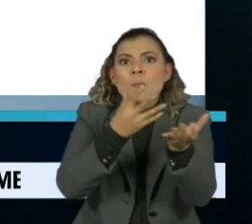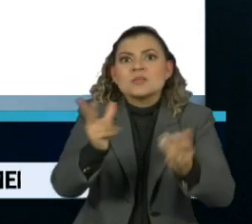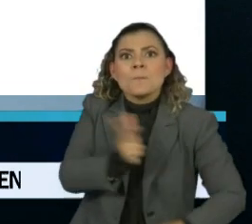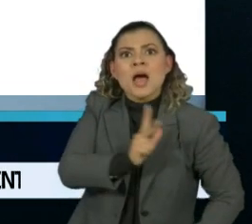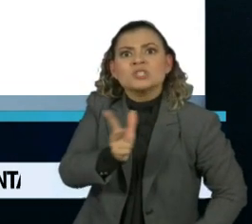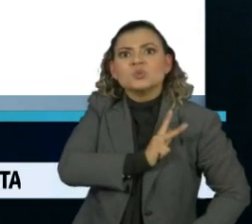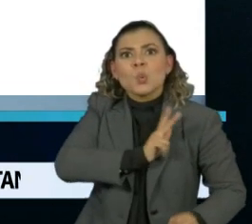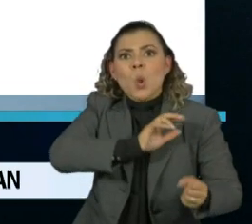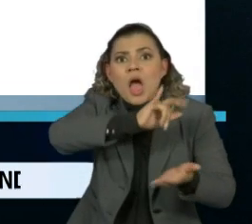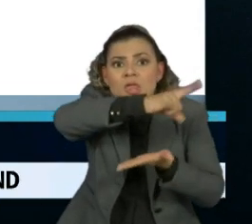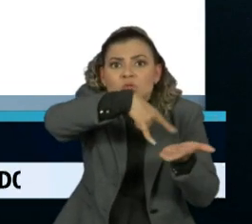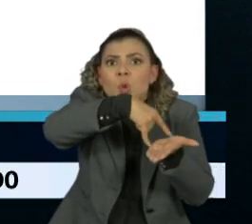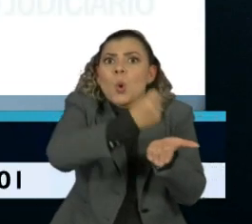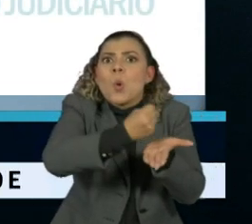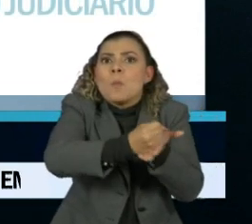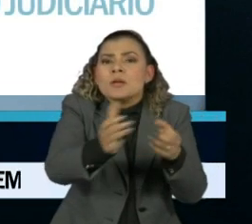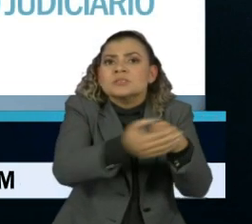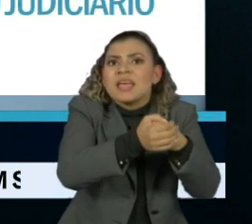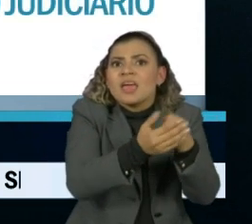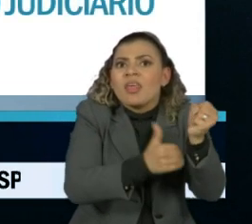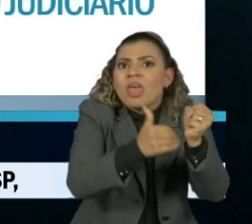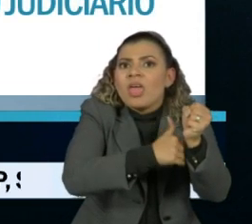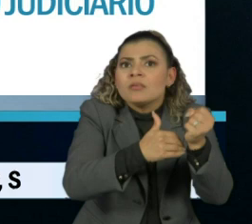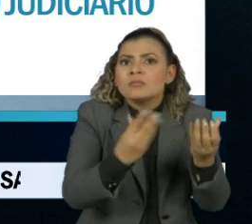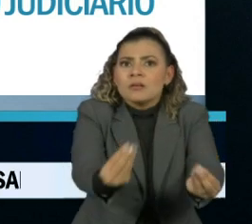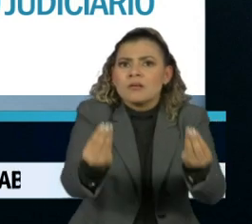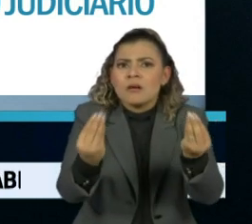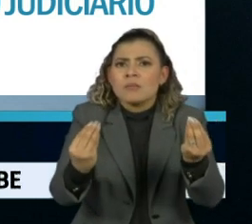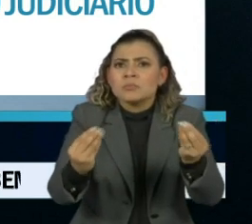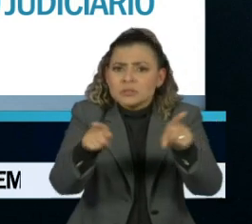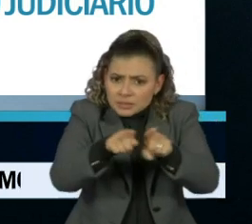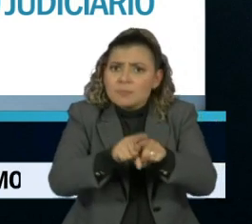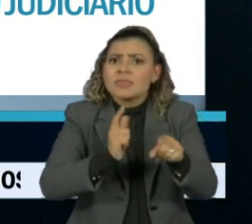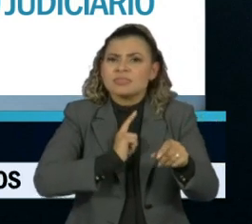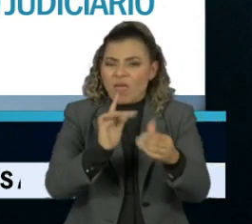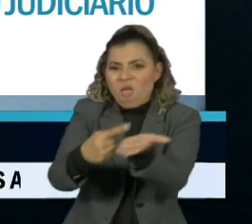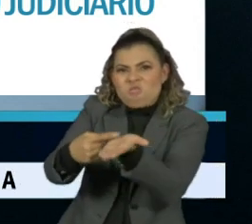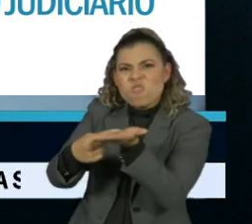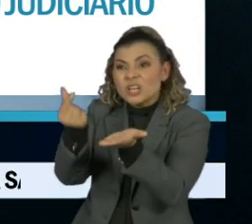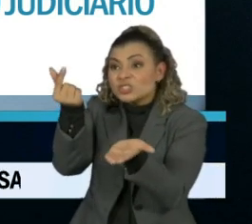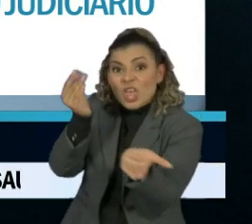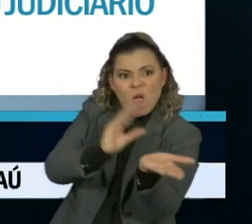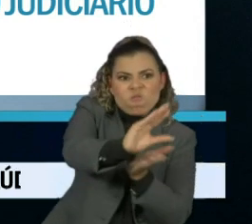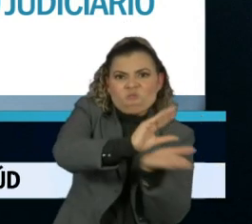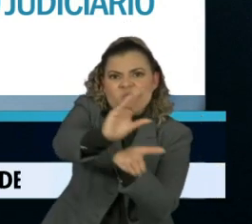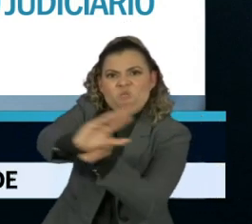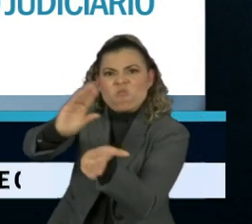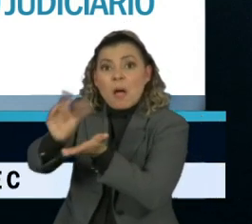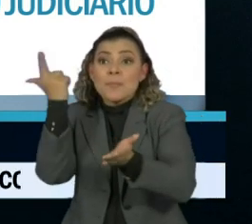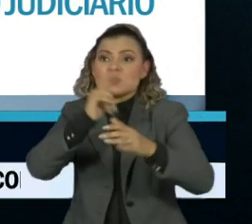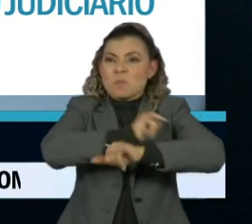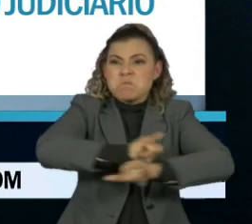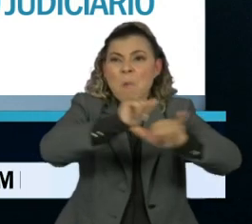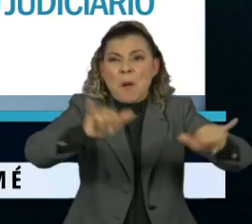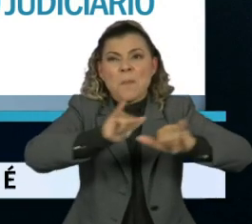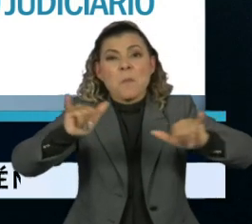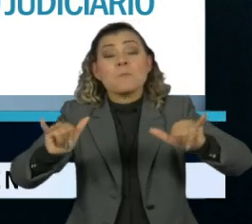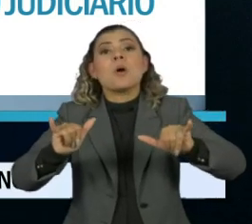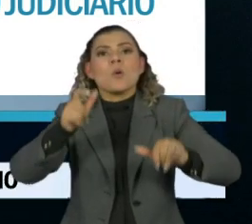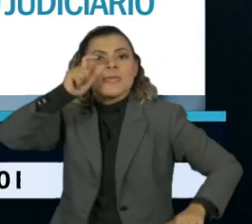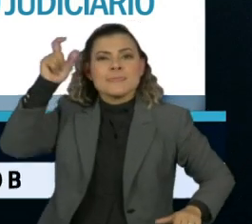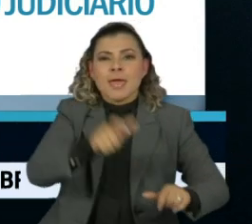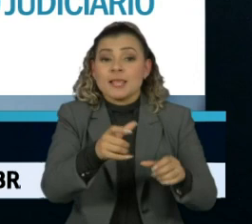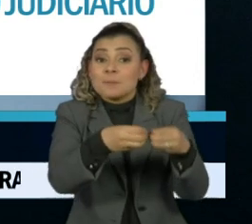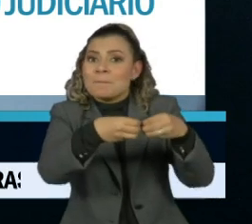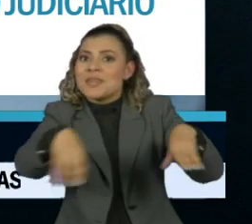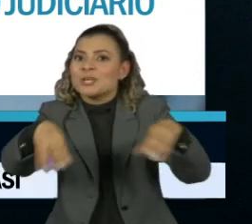e documentos sigilosos. Também é investigado um suposto esquema de financiamento para divulgação em massa de conteúdo com a intenção